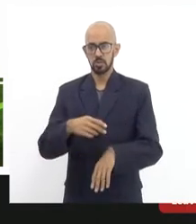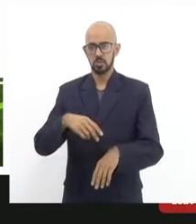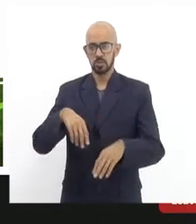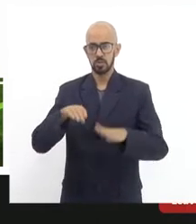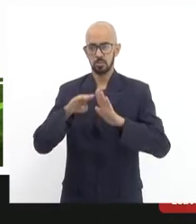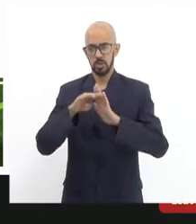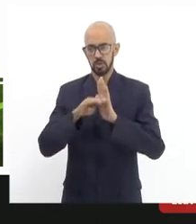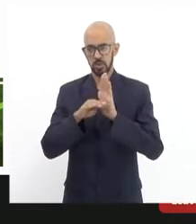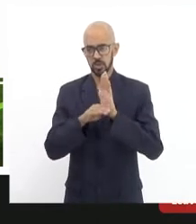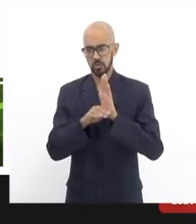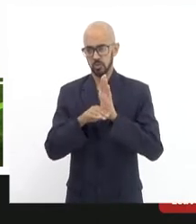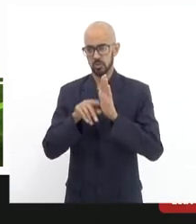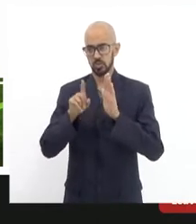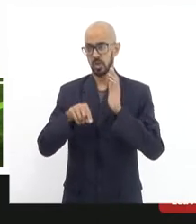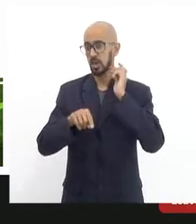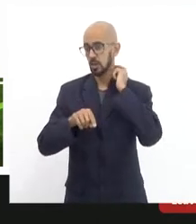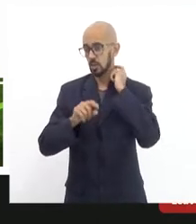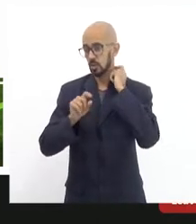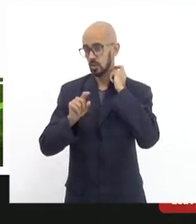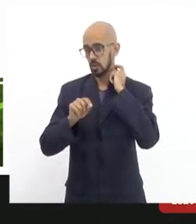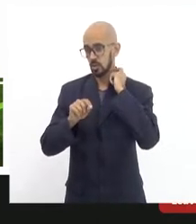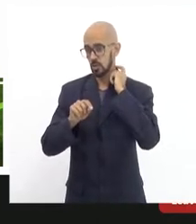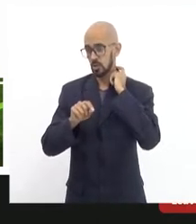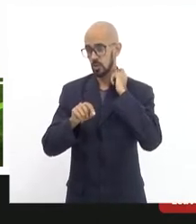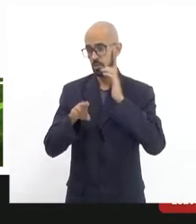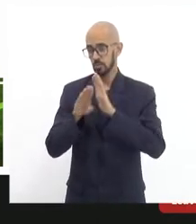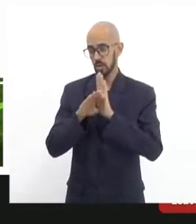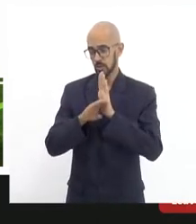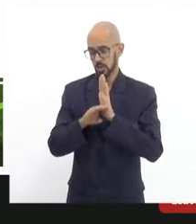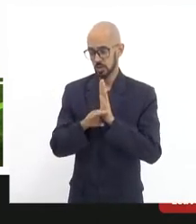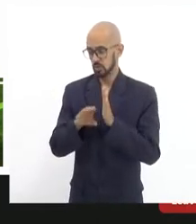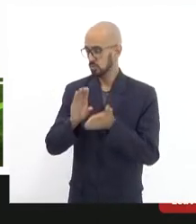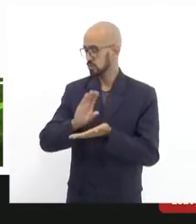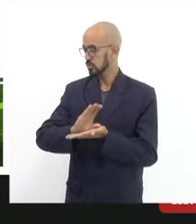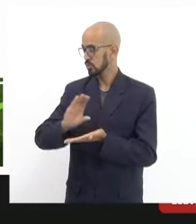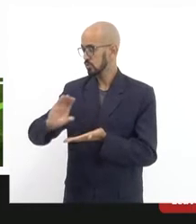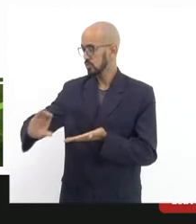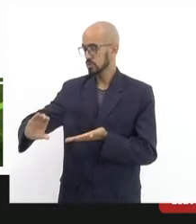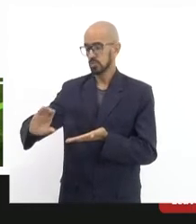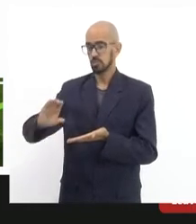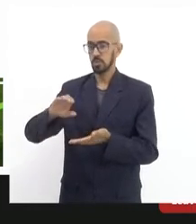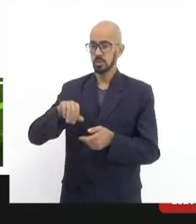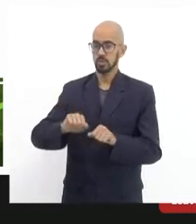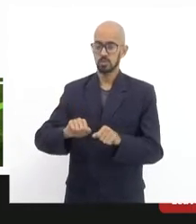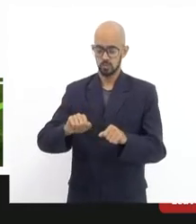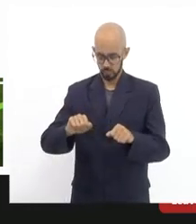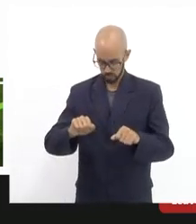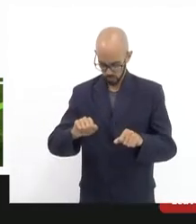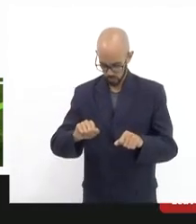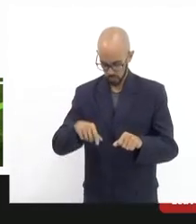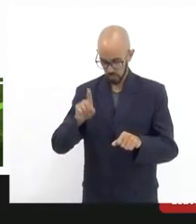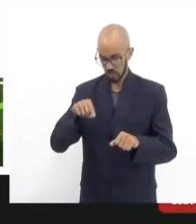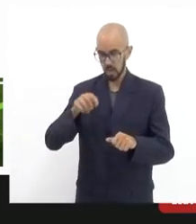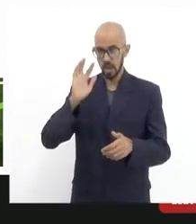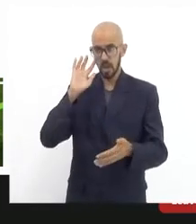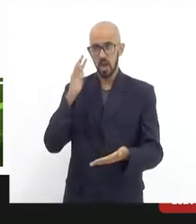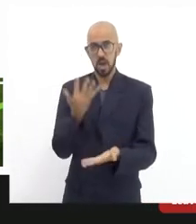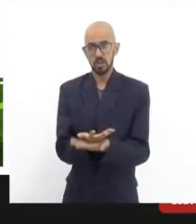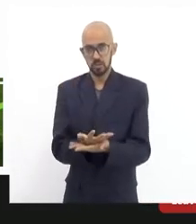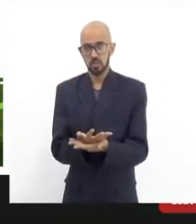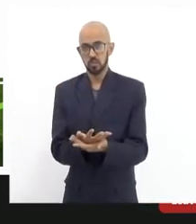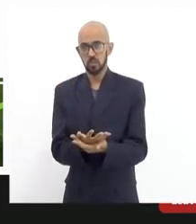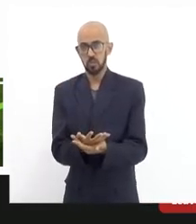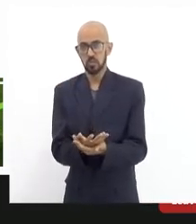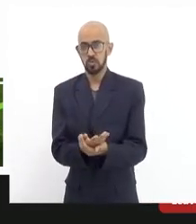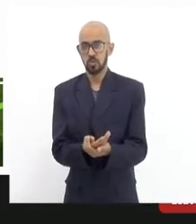de investimentos que não se tem razão. São coisas que não